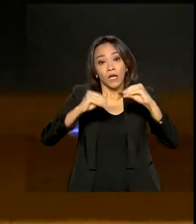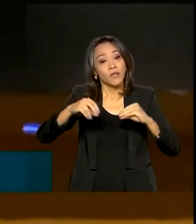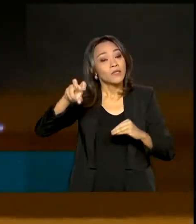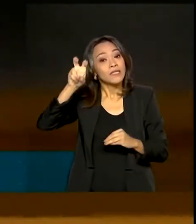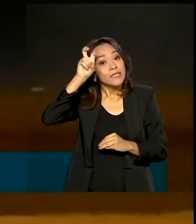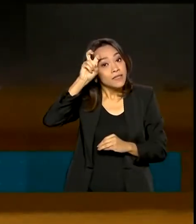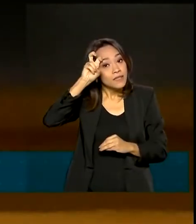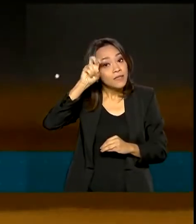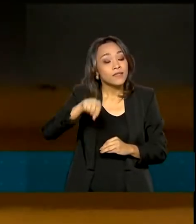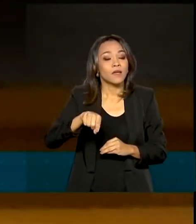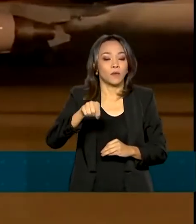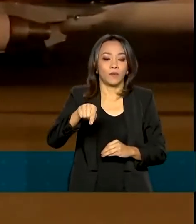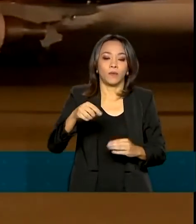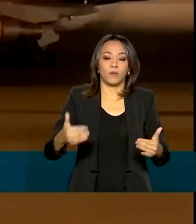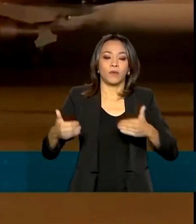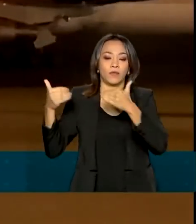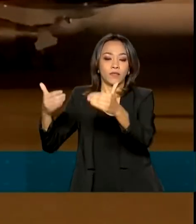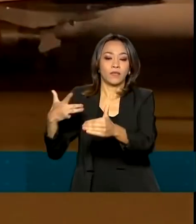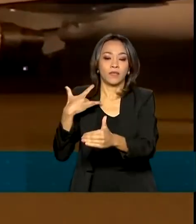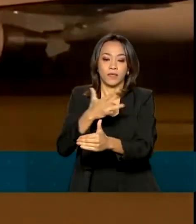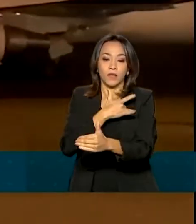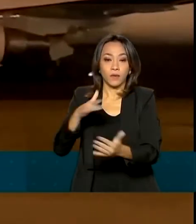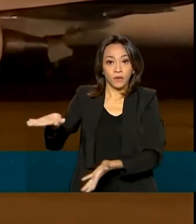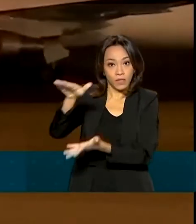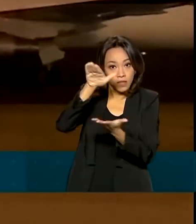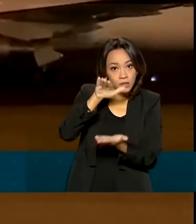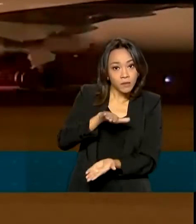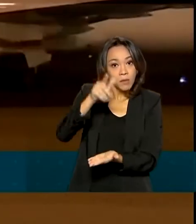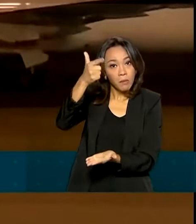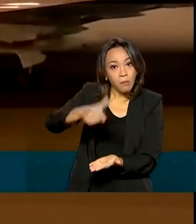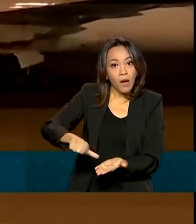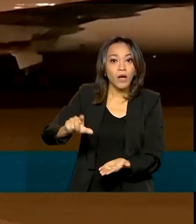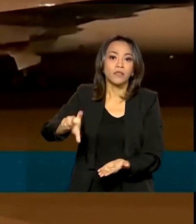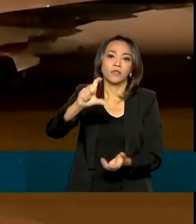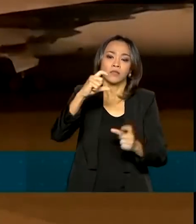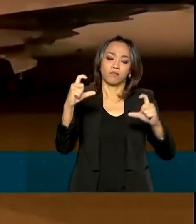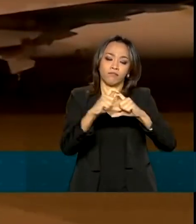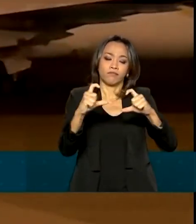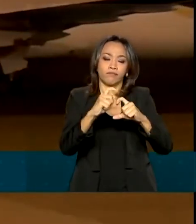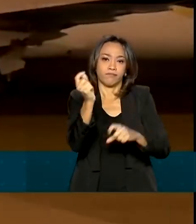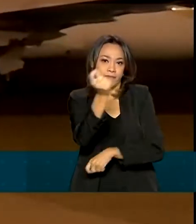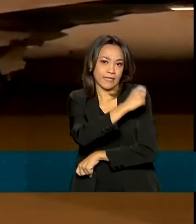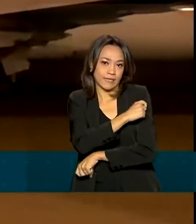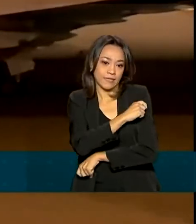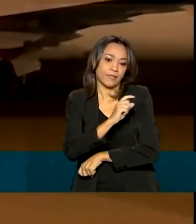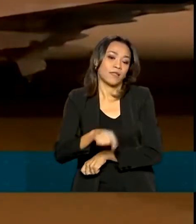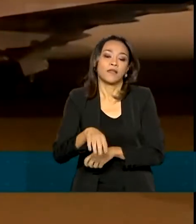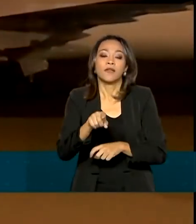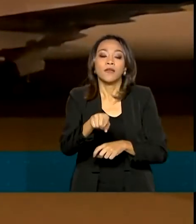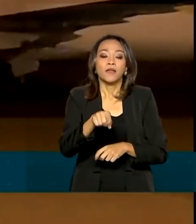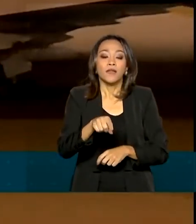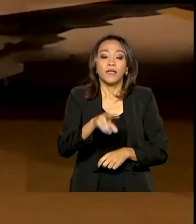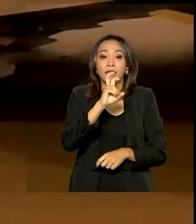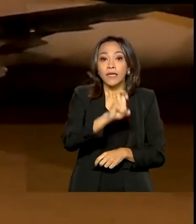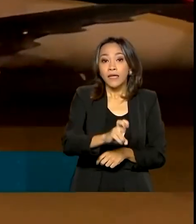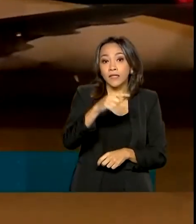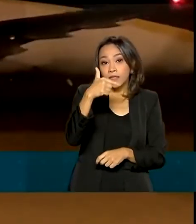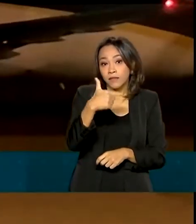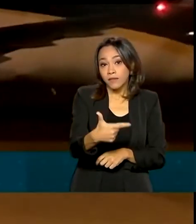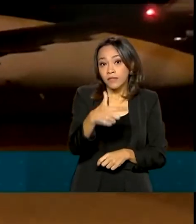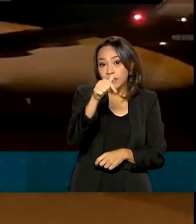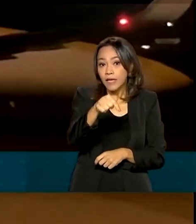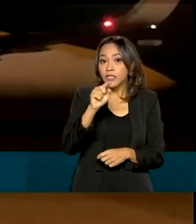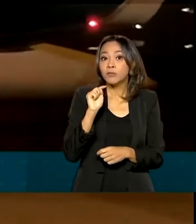Ministério da Saúde recebeu mais um lote de vacinas da Pfizer, com mais de 527 mil doses, que chegaram no